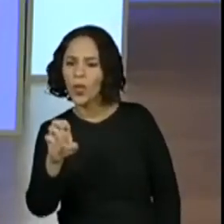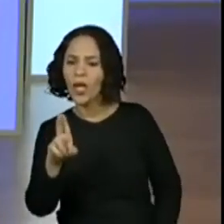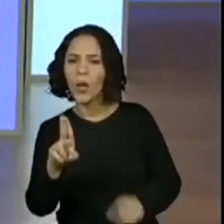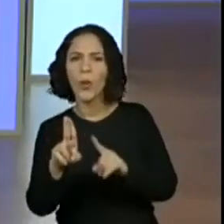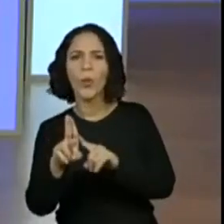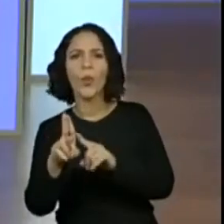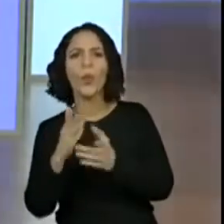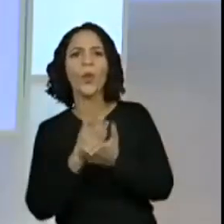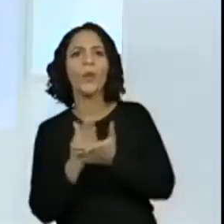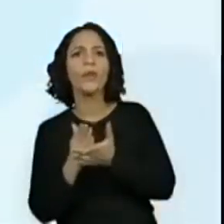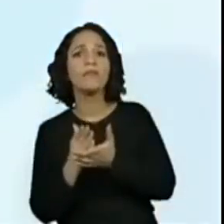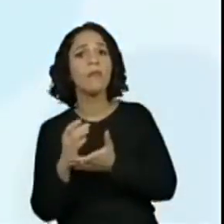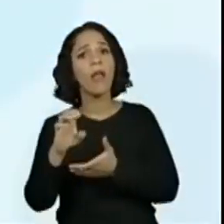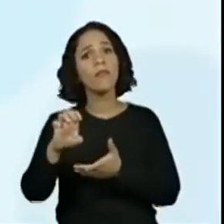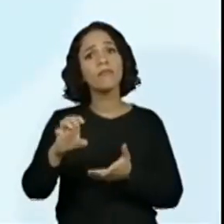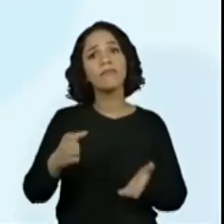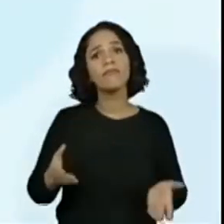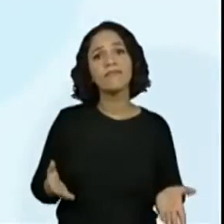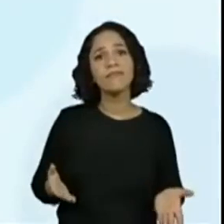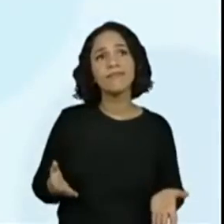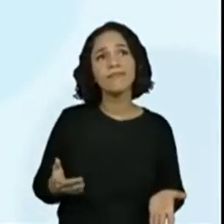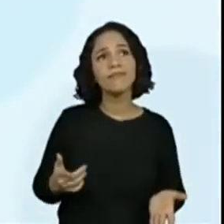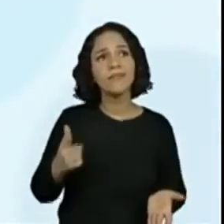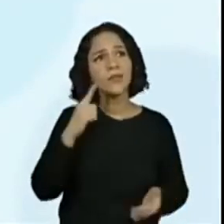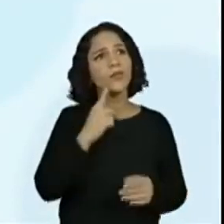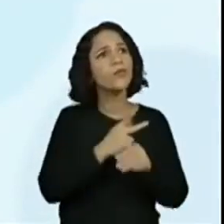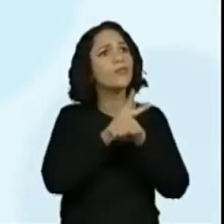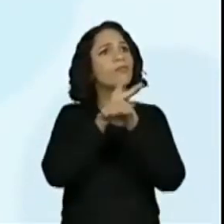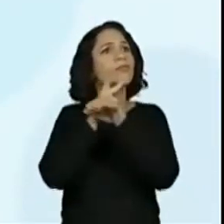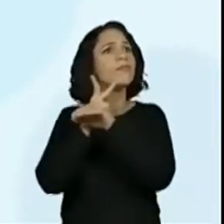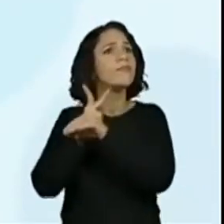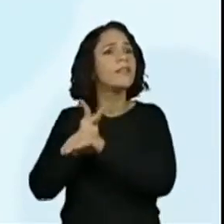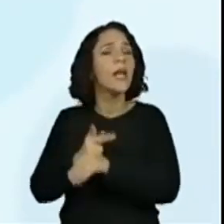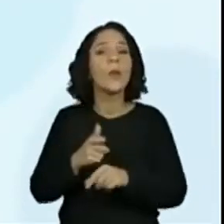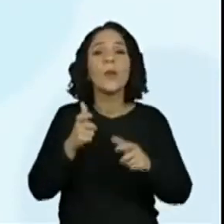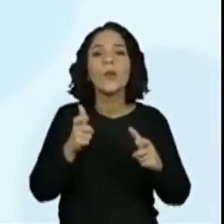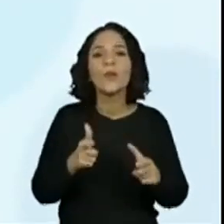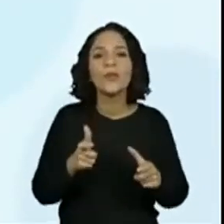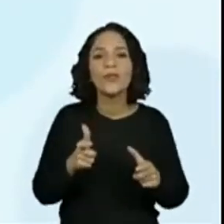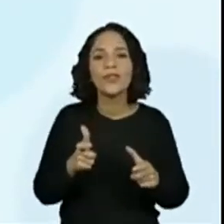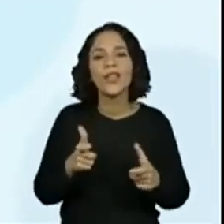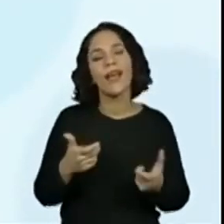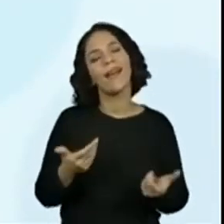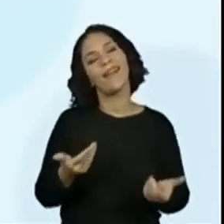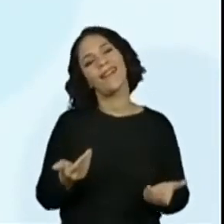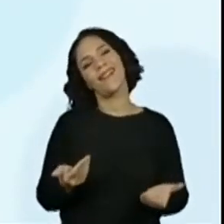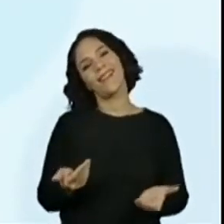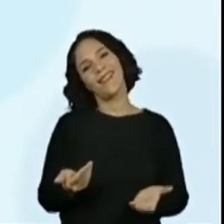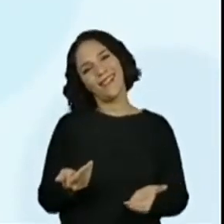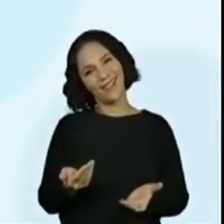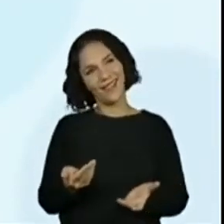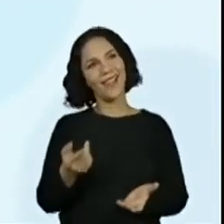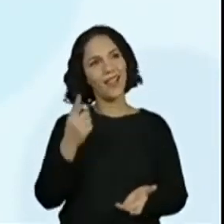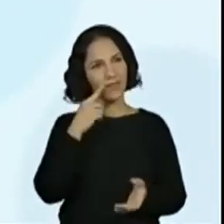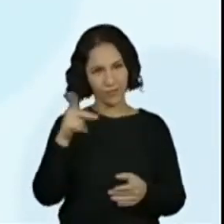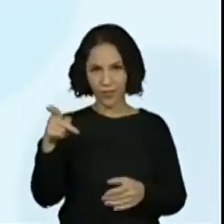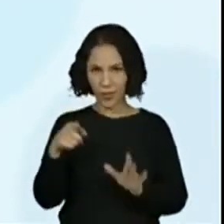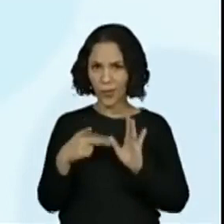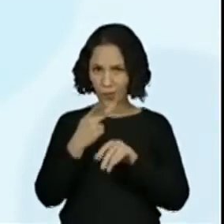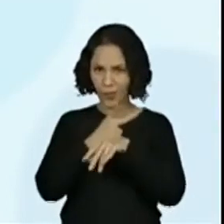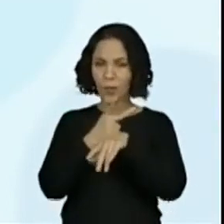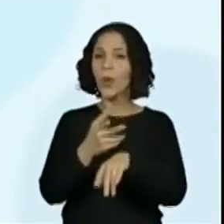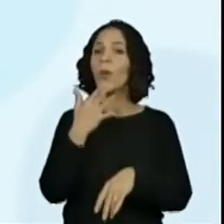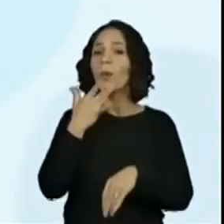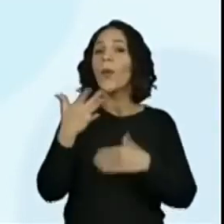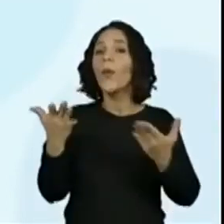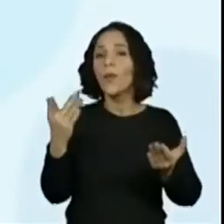e. Eu não tenho nem como. Ah, e essa turma Mas a gente vai deixar eles olharem um